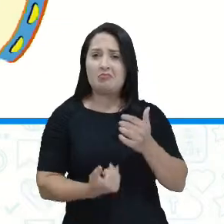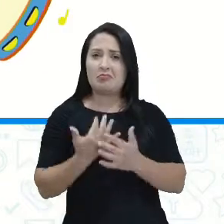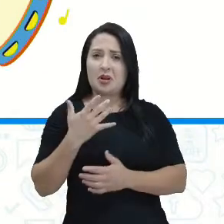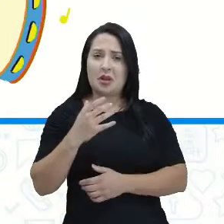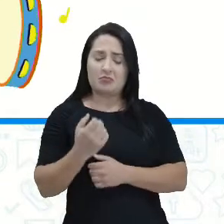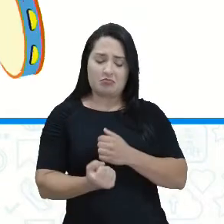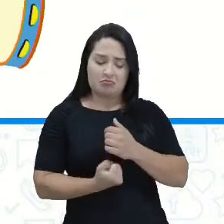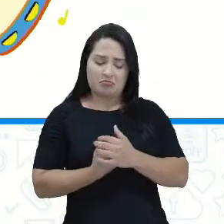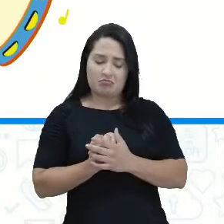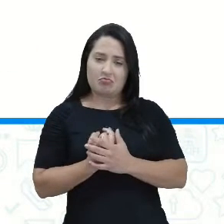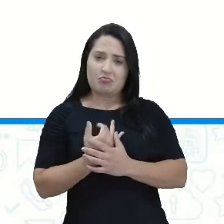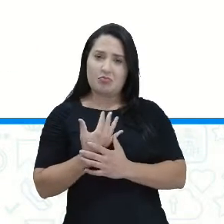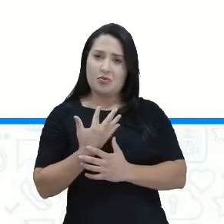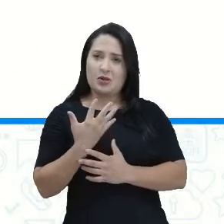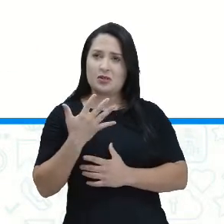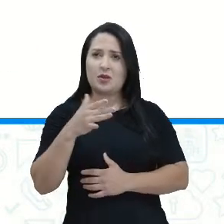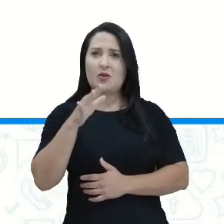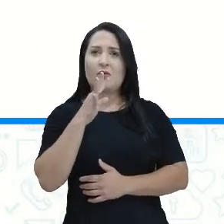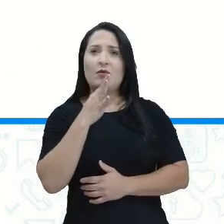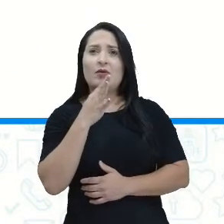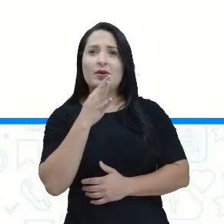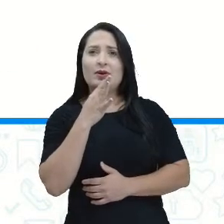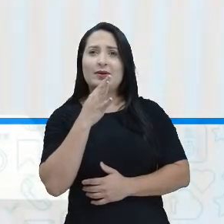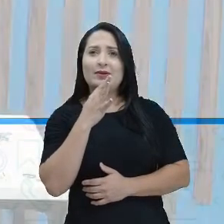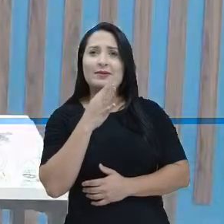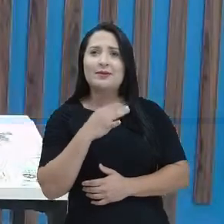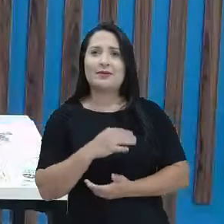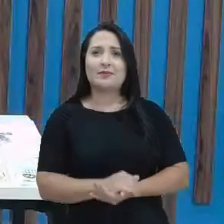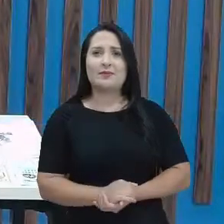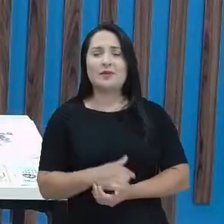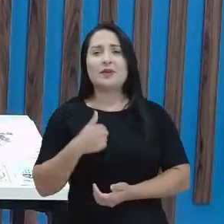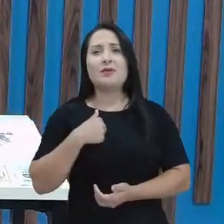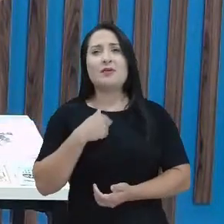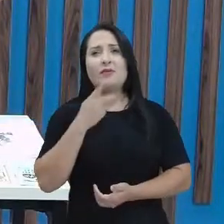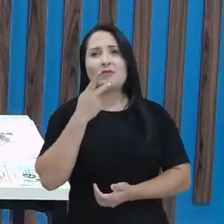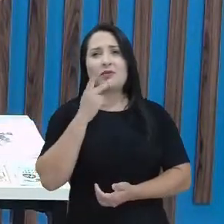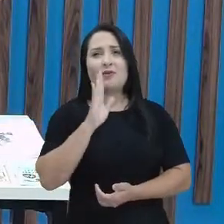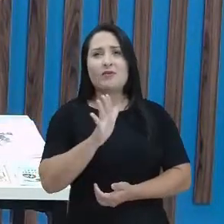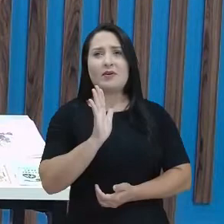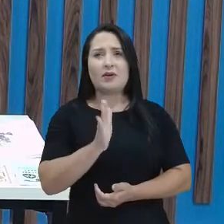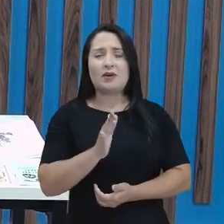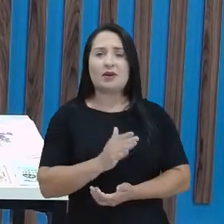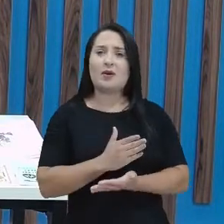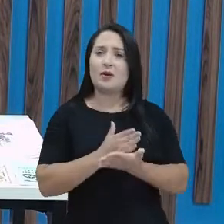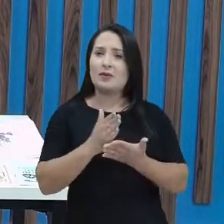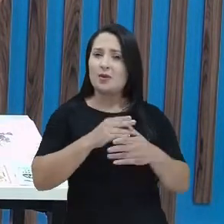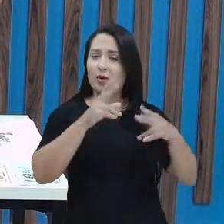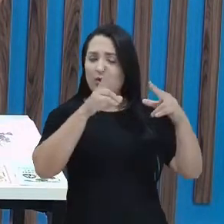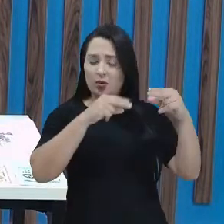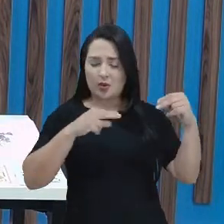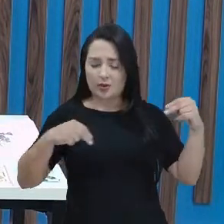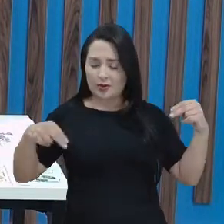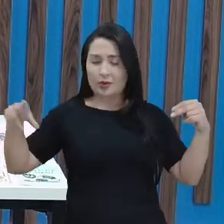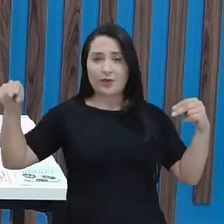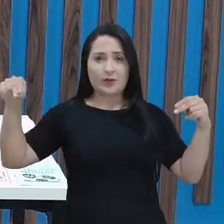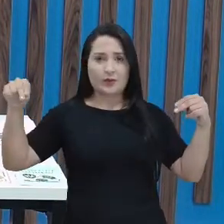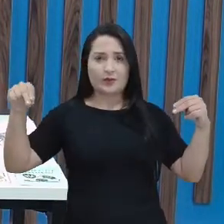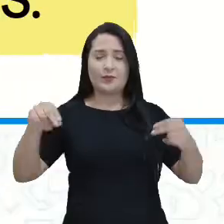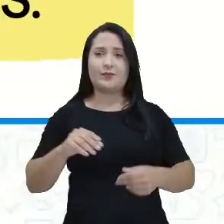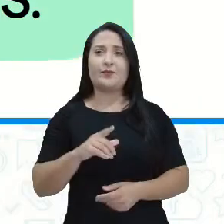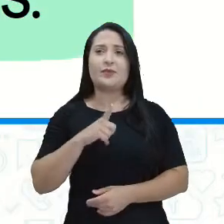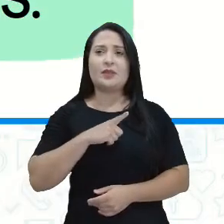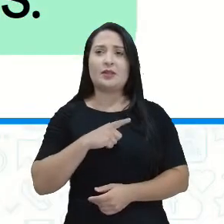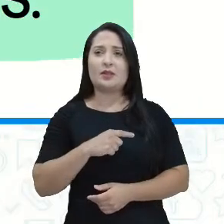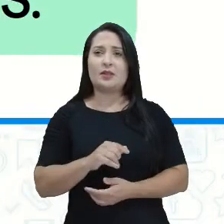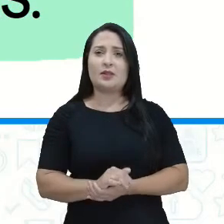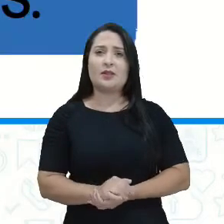Vamos conhecer algumas delas? Como eu disse, olha só, começaremos pelo cordel. O cordel tem